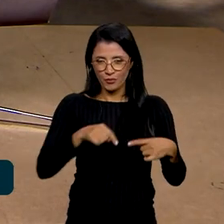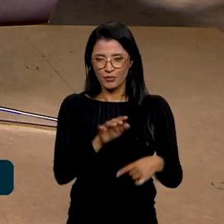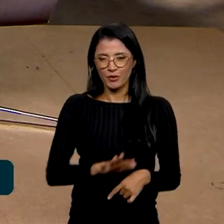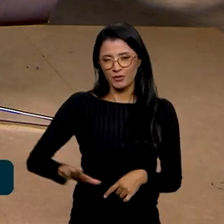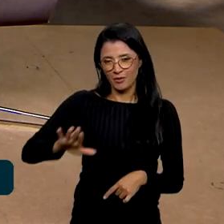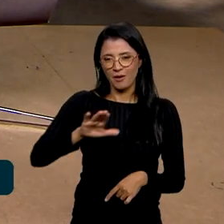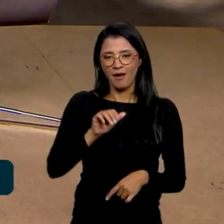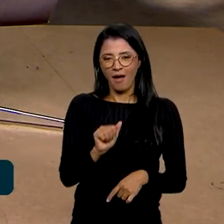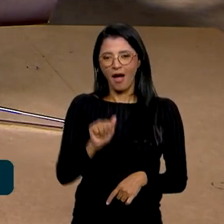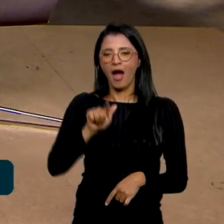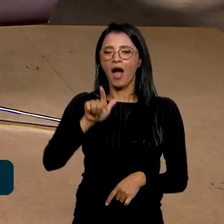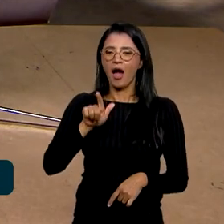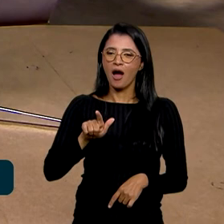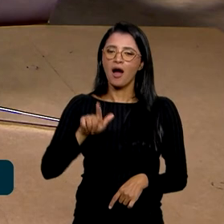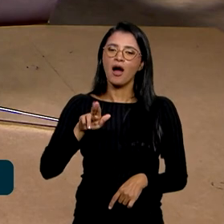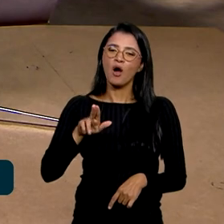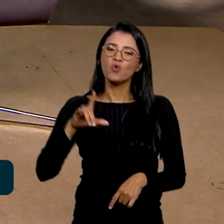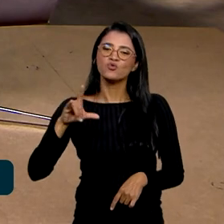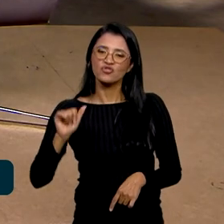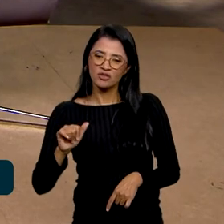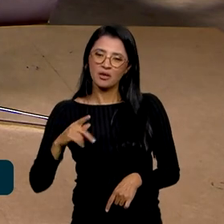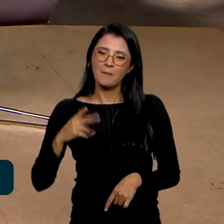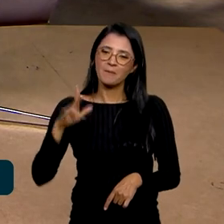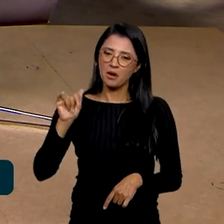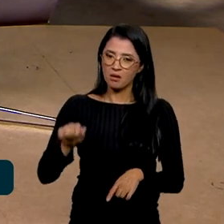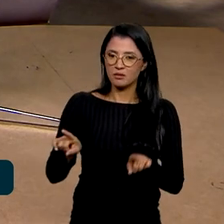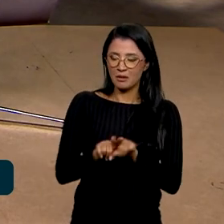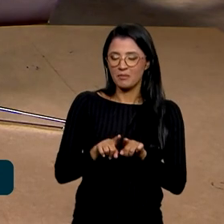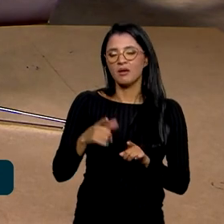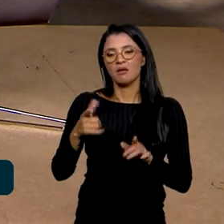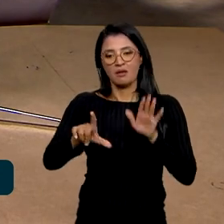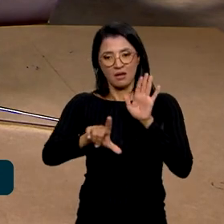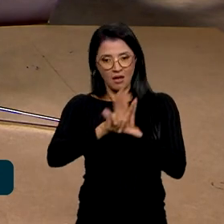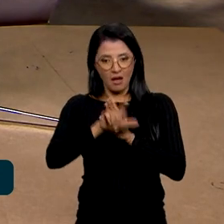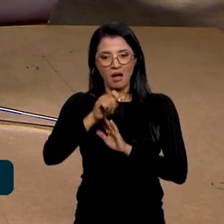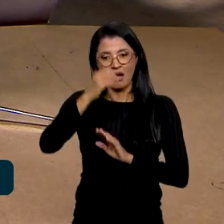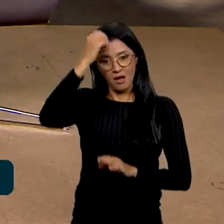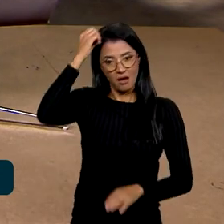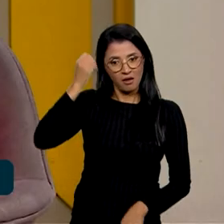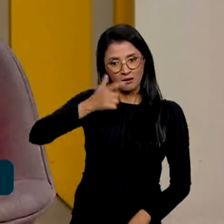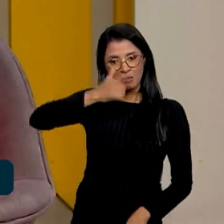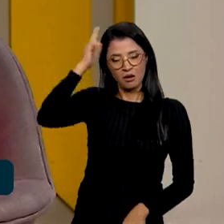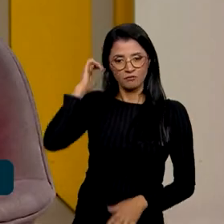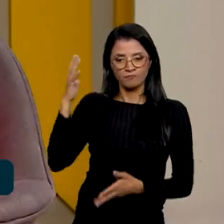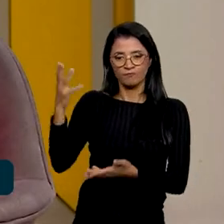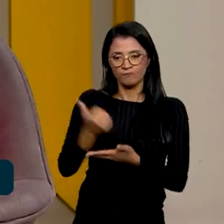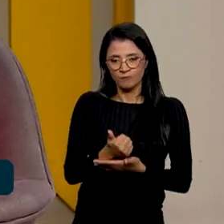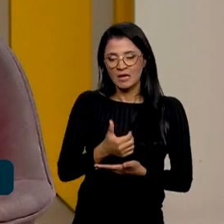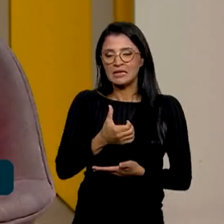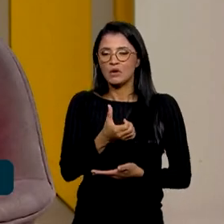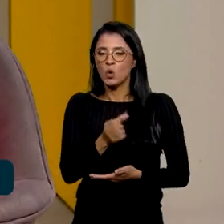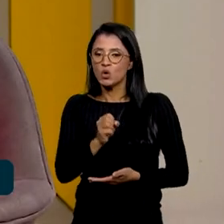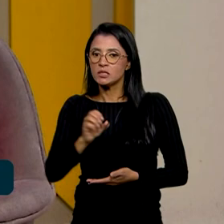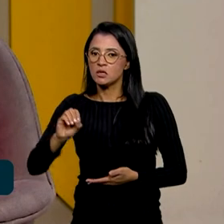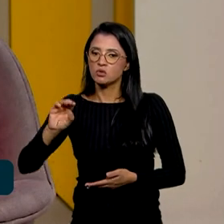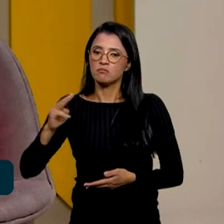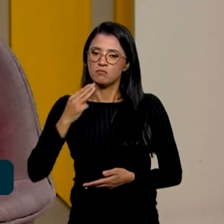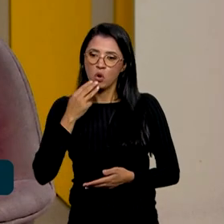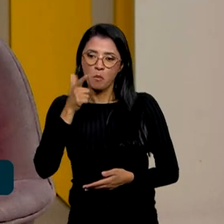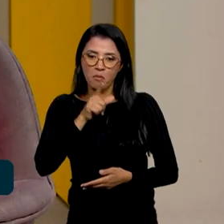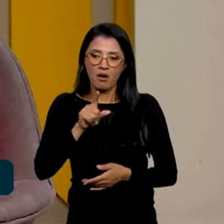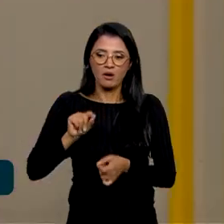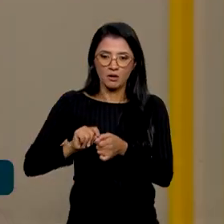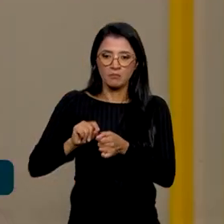Blanc, que além do recurso da Lei Paulo Gustavo, que já aportou 3 bilhões e 800 milhões para estados e municípios fazerem